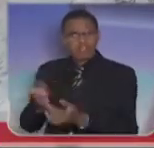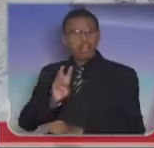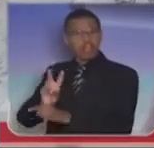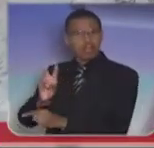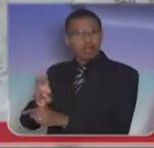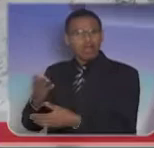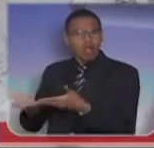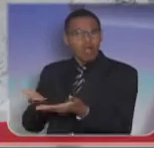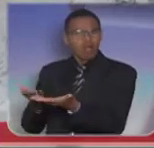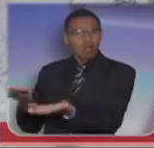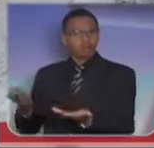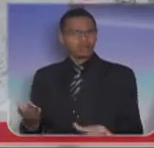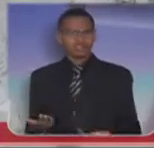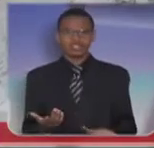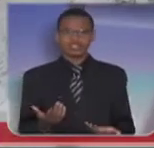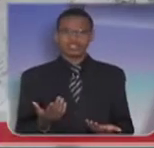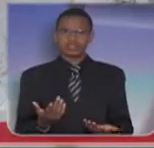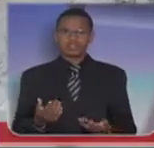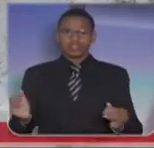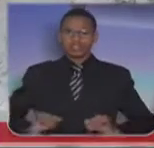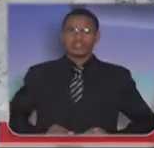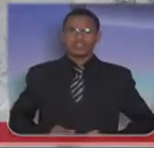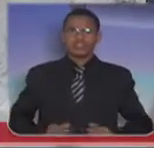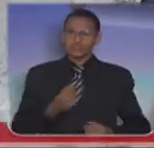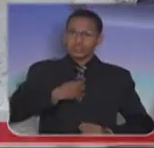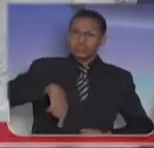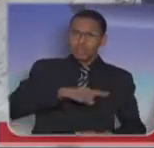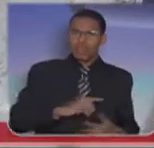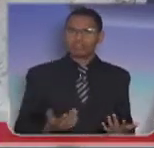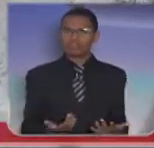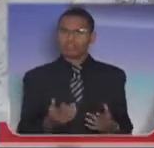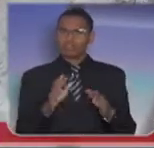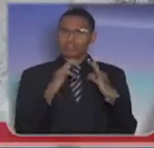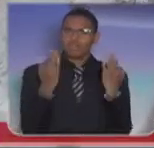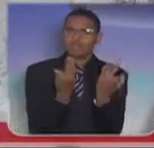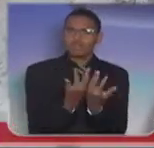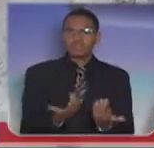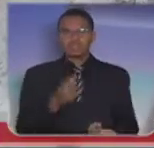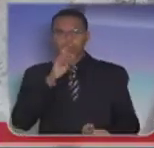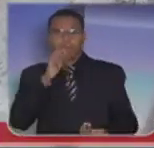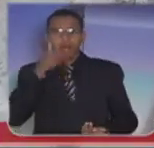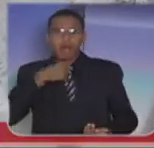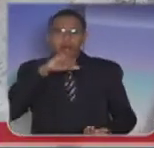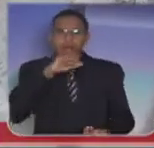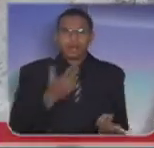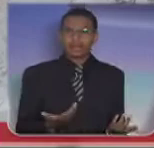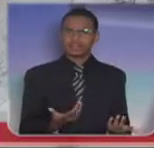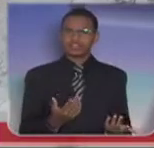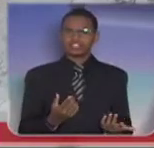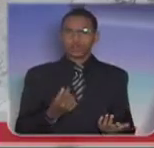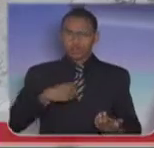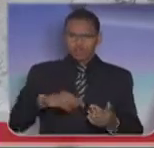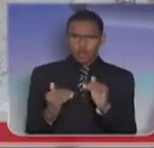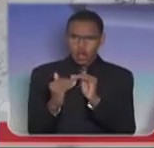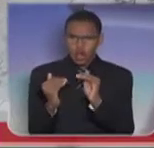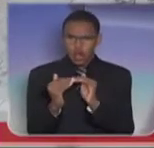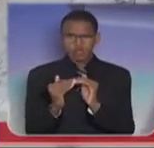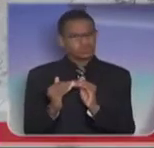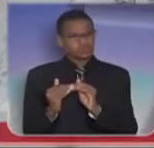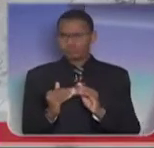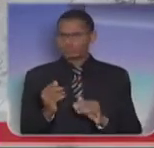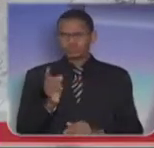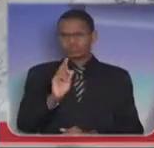população, além da sociedade? Somos nós, pais de família, mães de família. Então nós não podemos compactuar com isso. Nós temos que sim